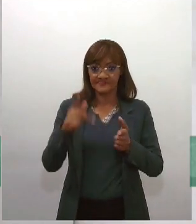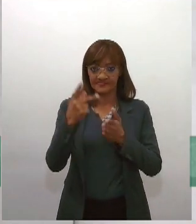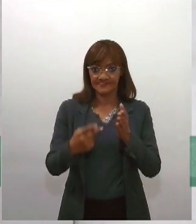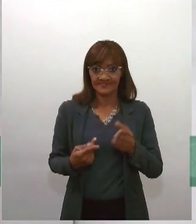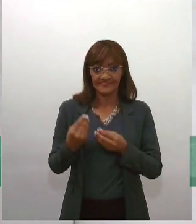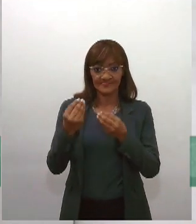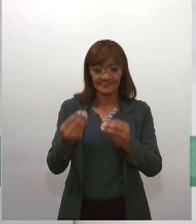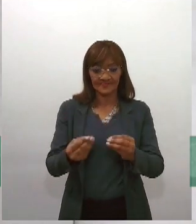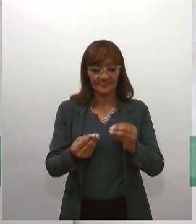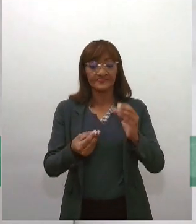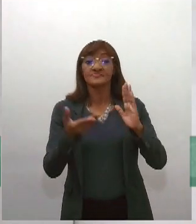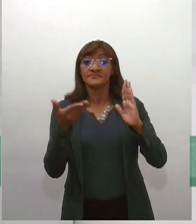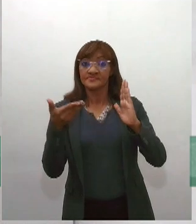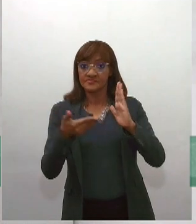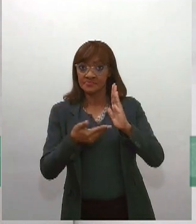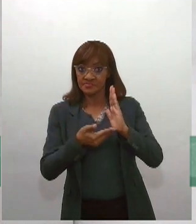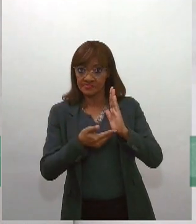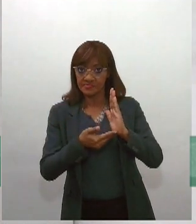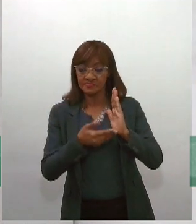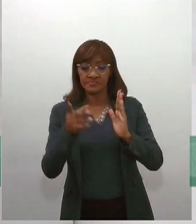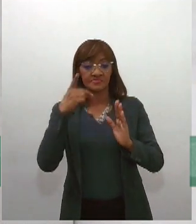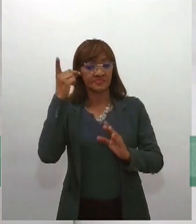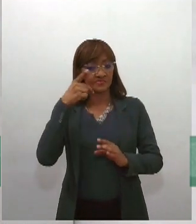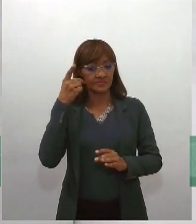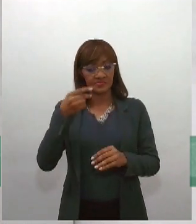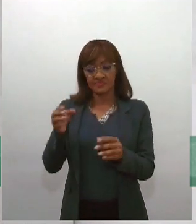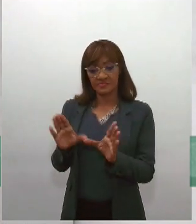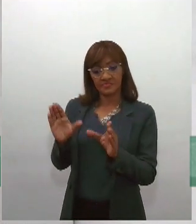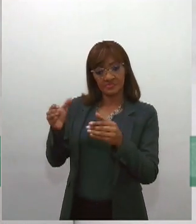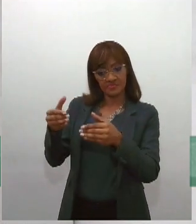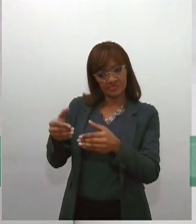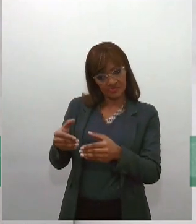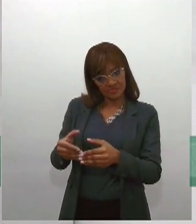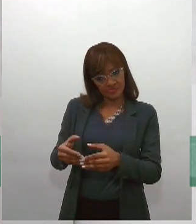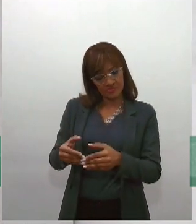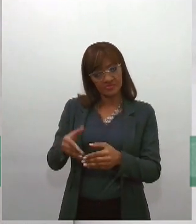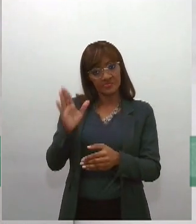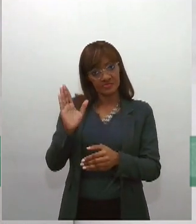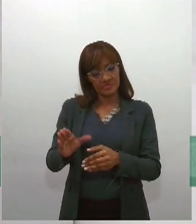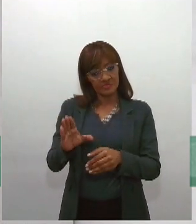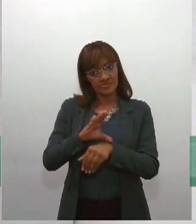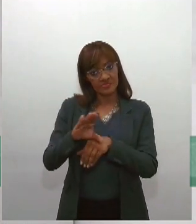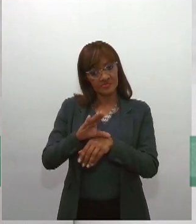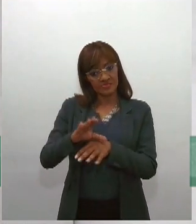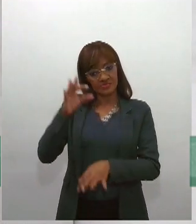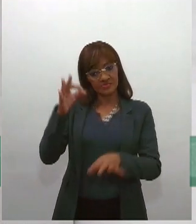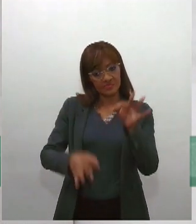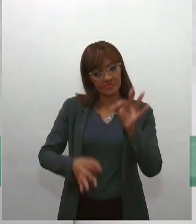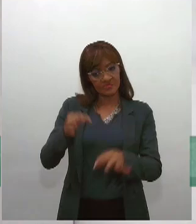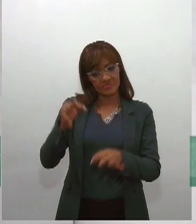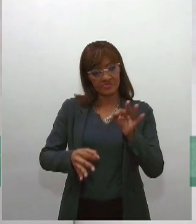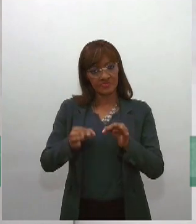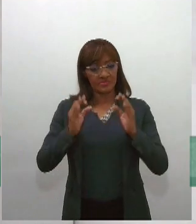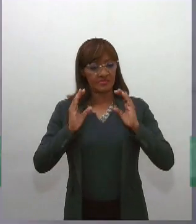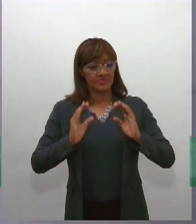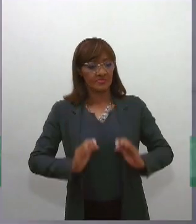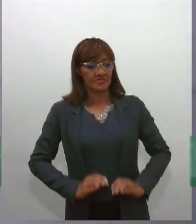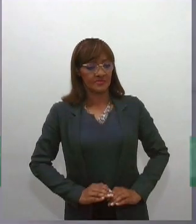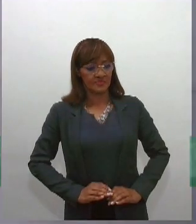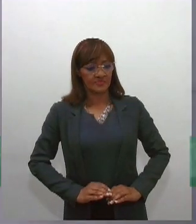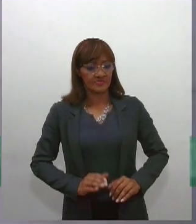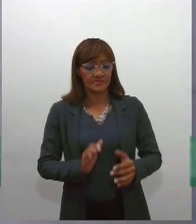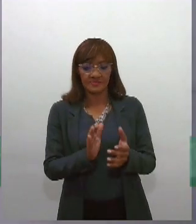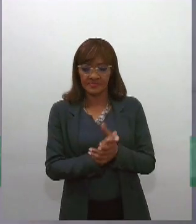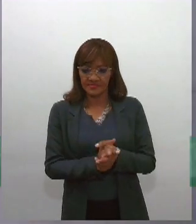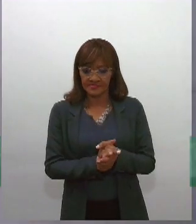analisada a princípio na Comissão de Constituição e Justiça e Cidadania. Para a